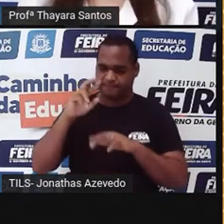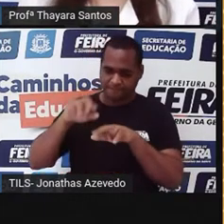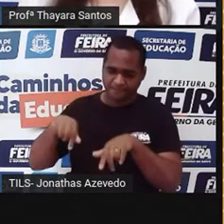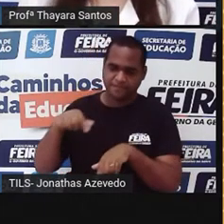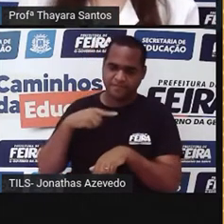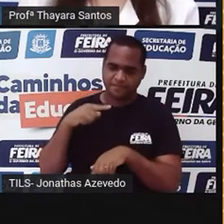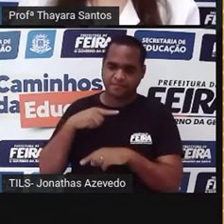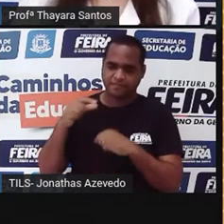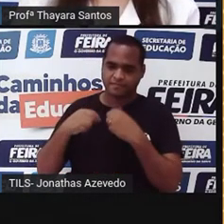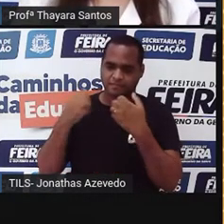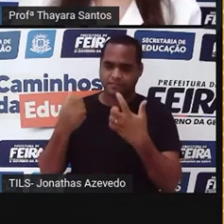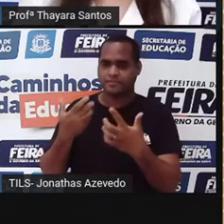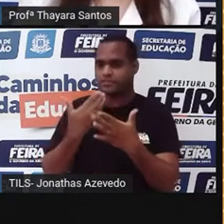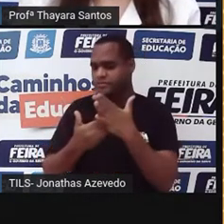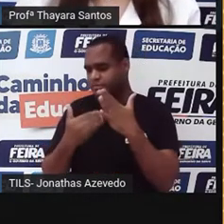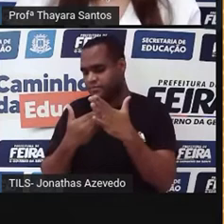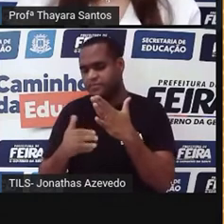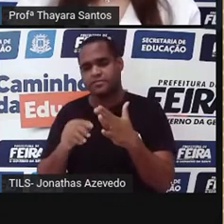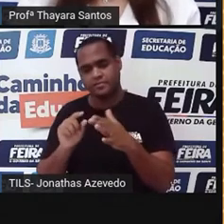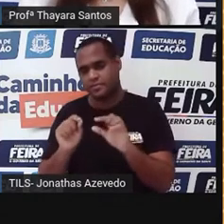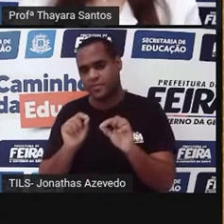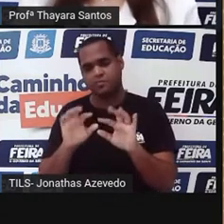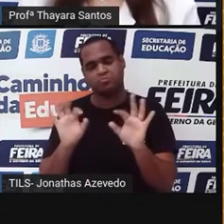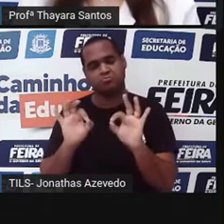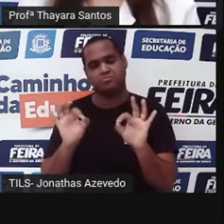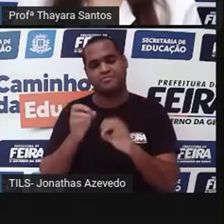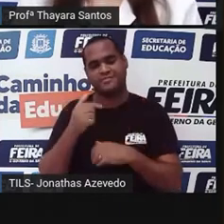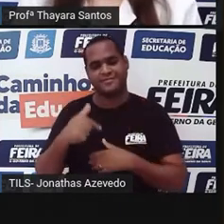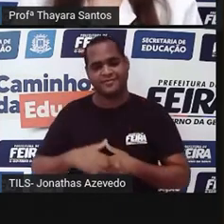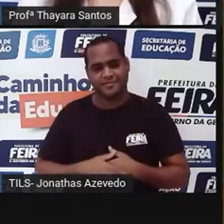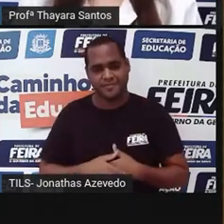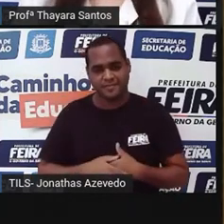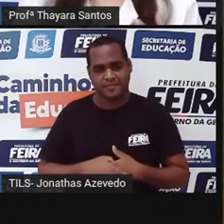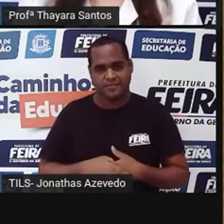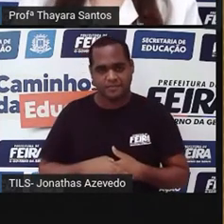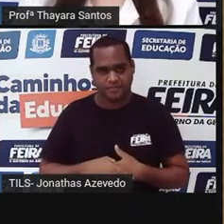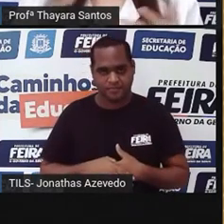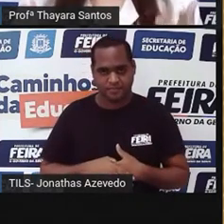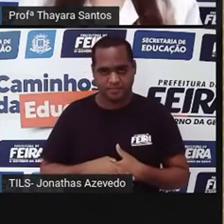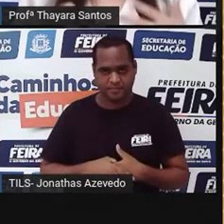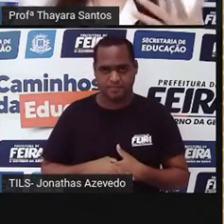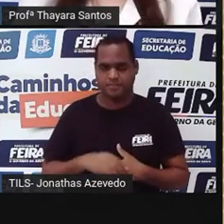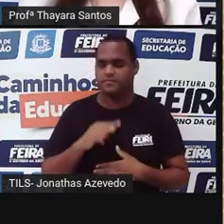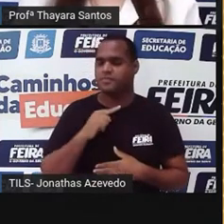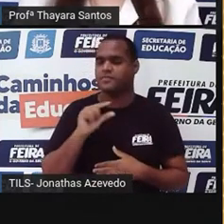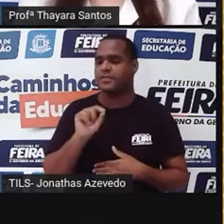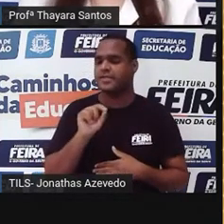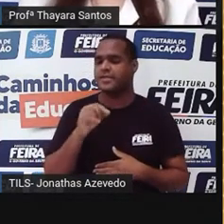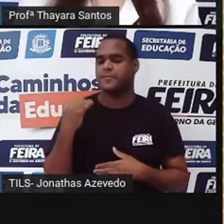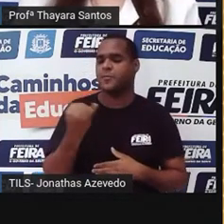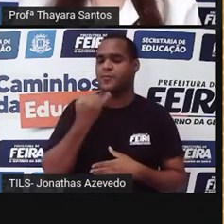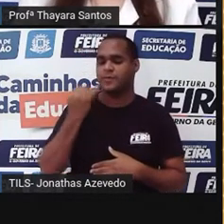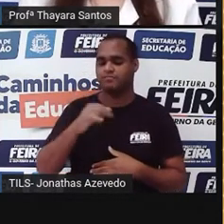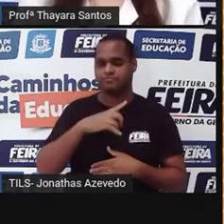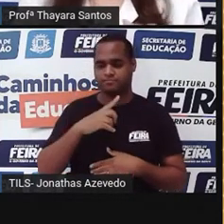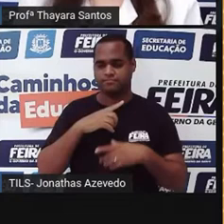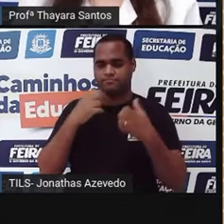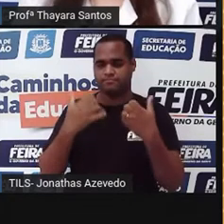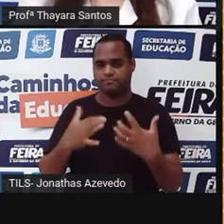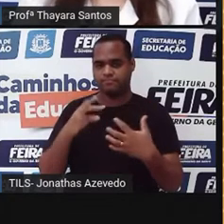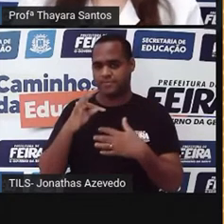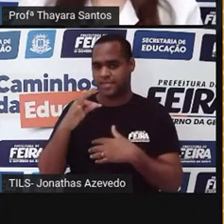soja e não teve perda ali naquela plantação. Então, esse é um dos casos mais conhecidos de transgênicos.